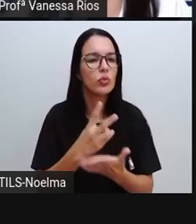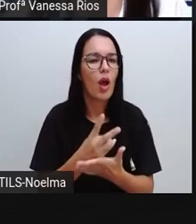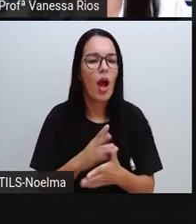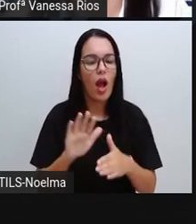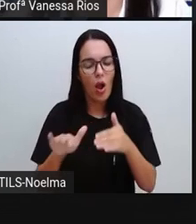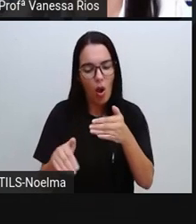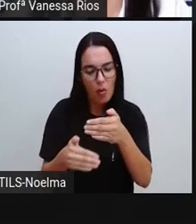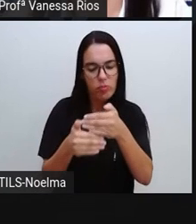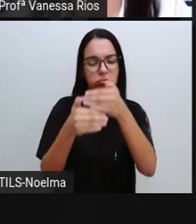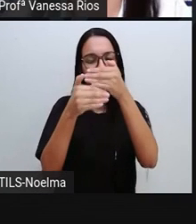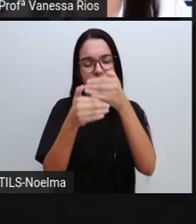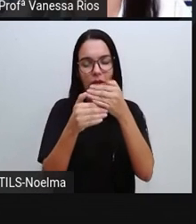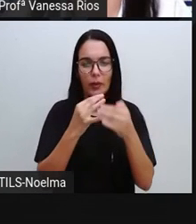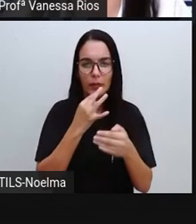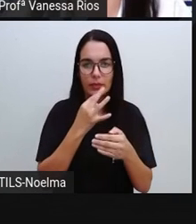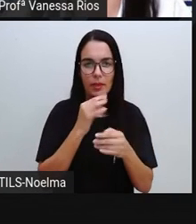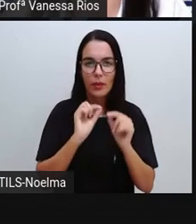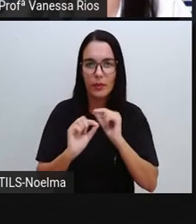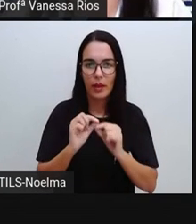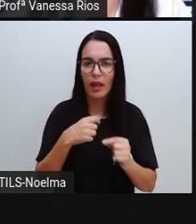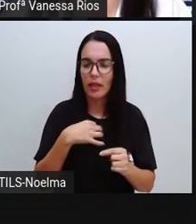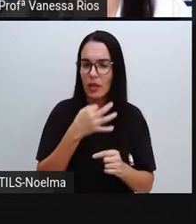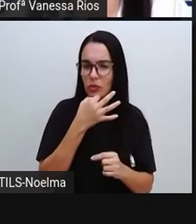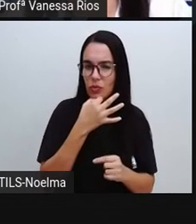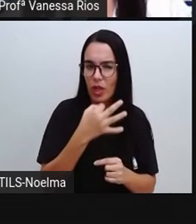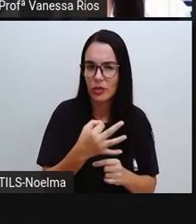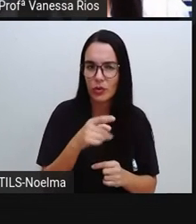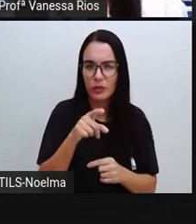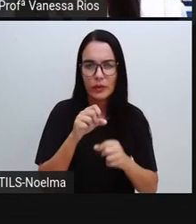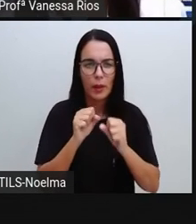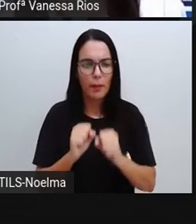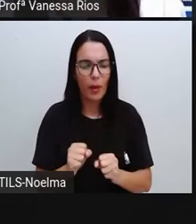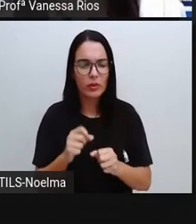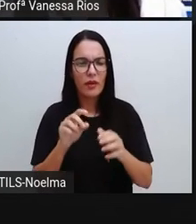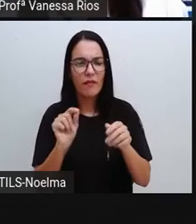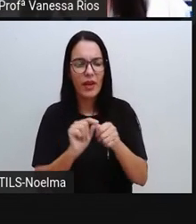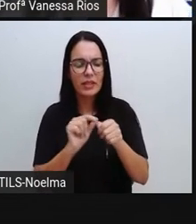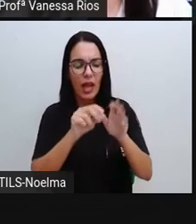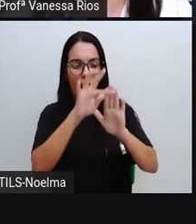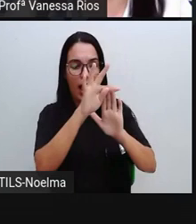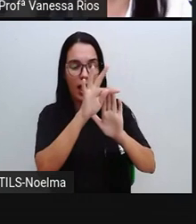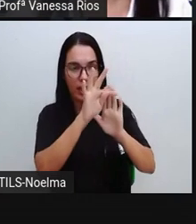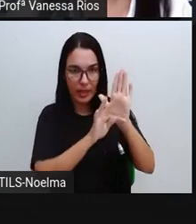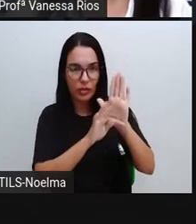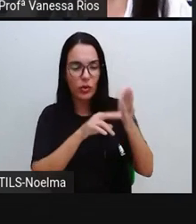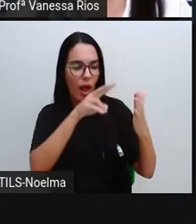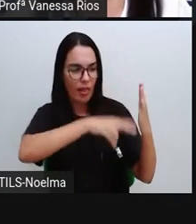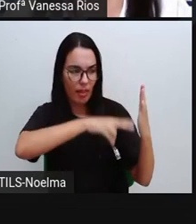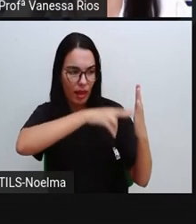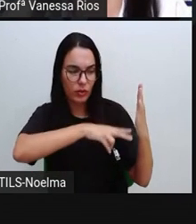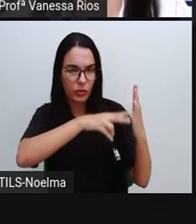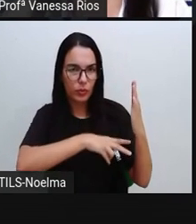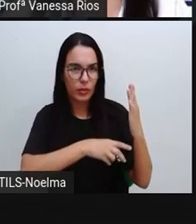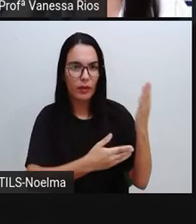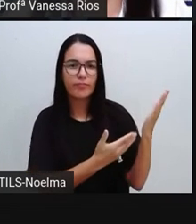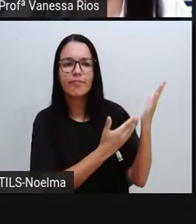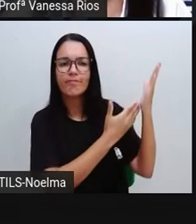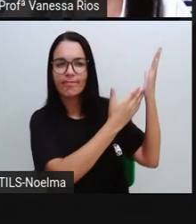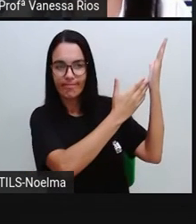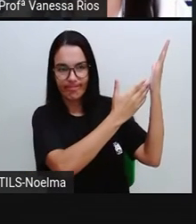conhecimentos, a prova é deixar aqui a sugestão de que vocês façam a leitura de um texto que se chama